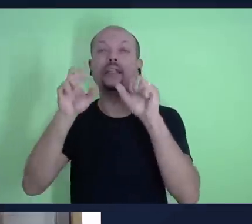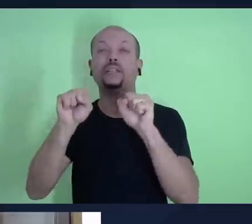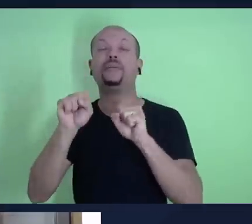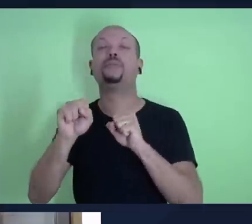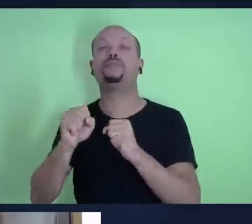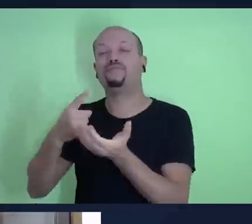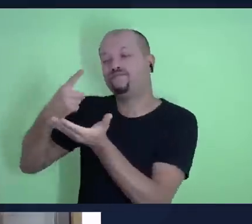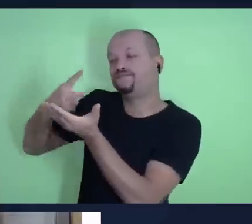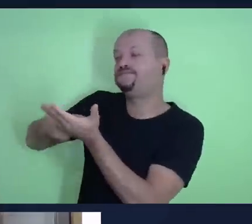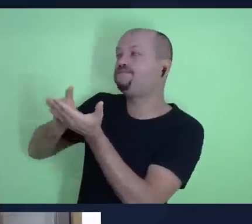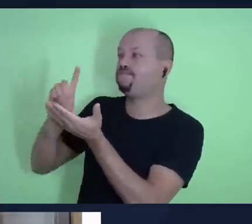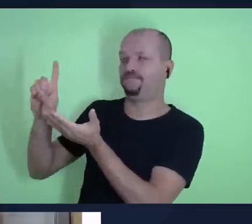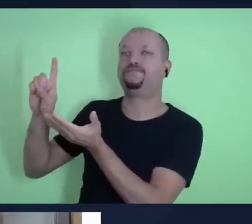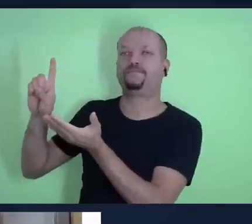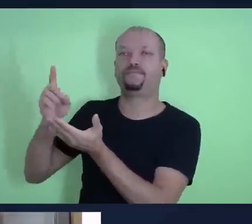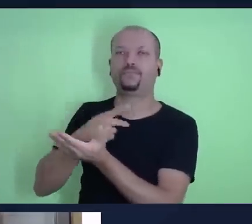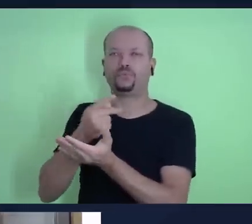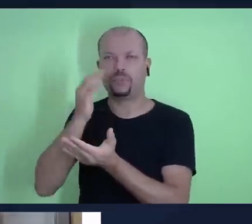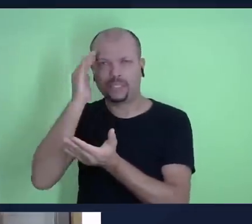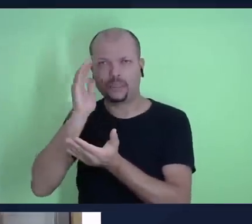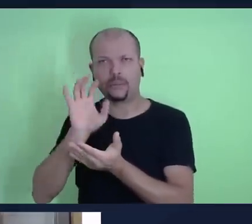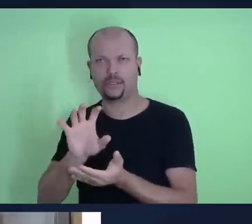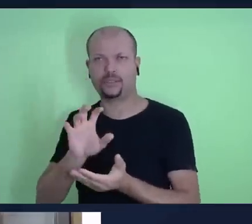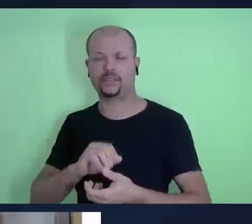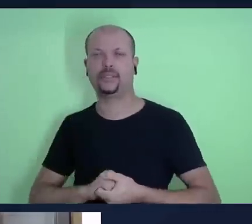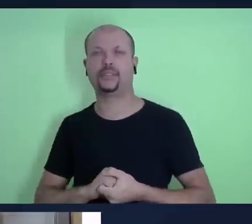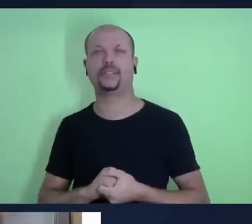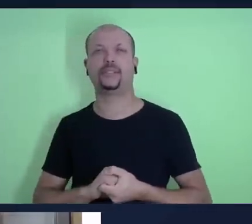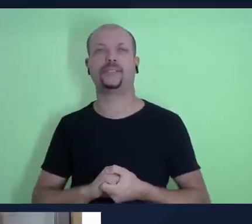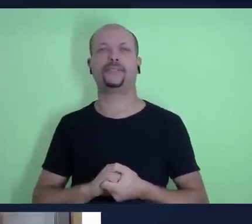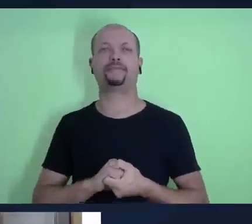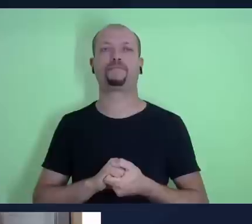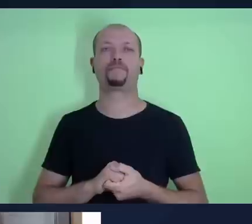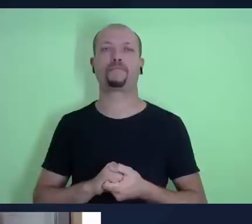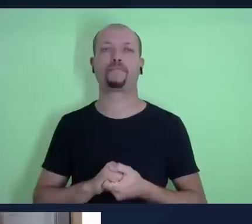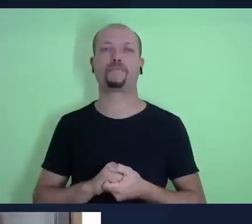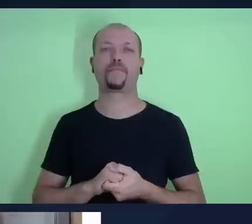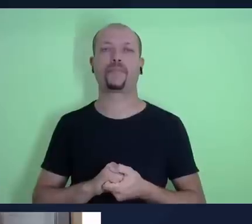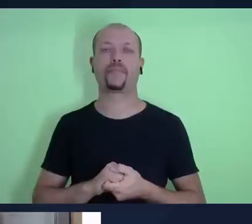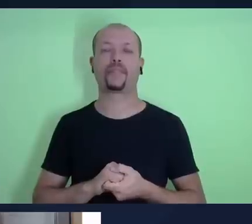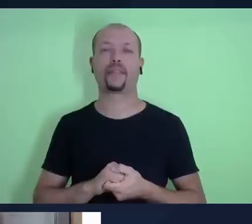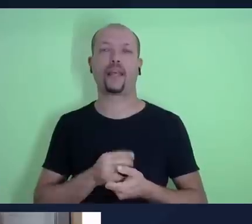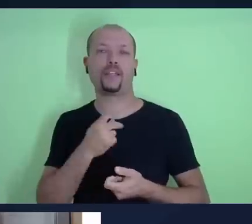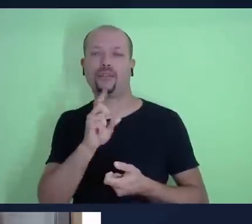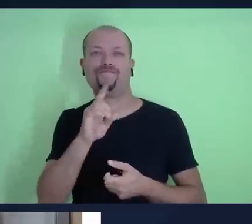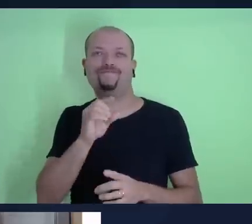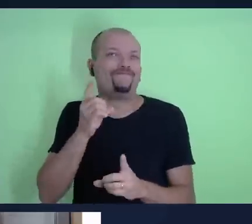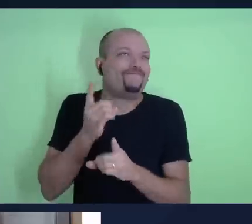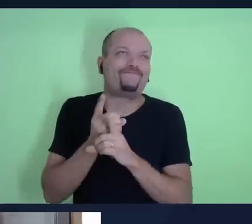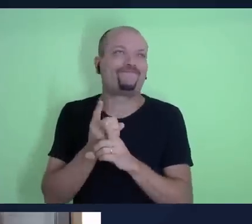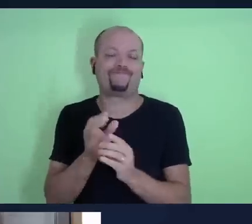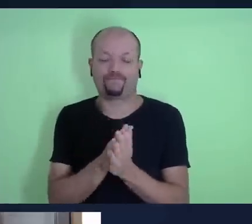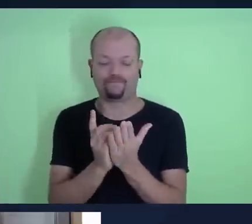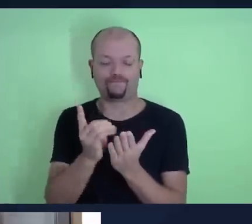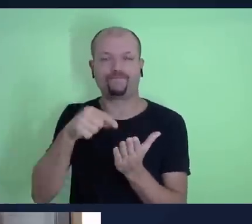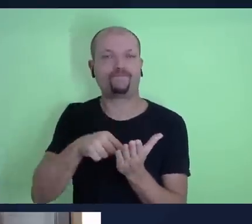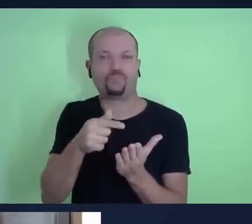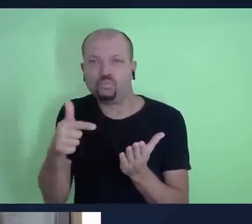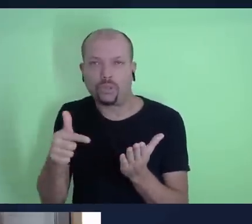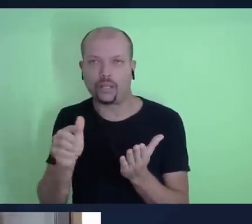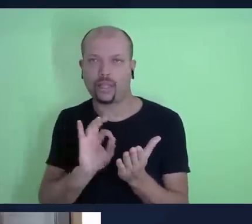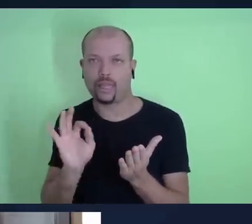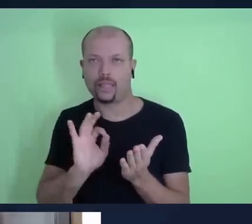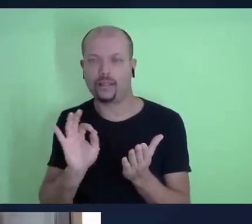nós entendemos assim, não é? E a gente não encontra na Bíblia, como algumas